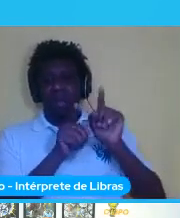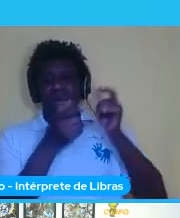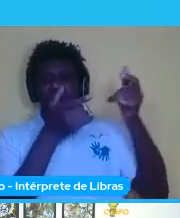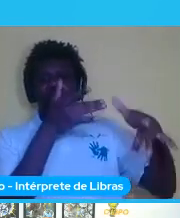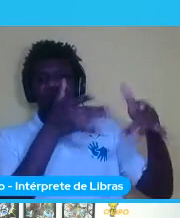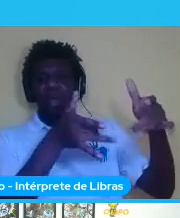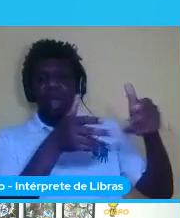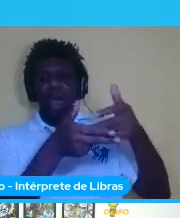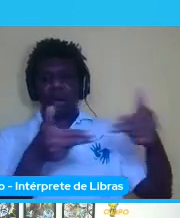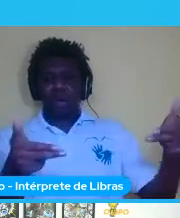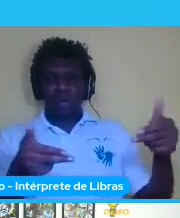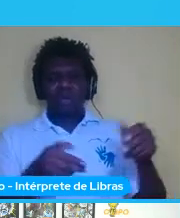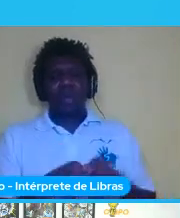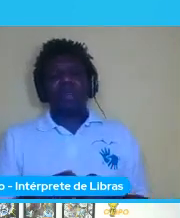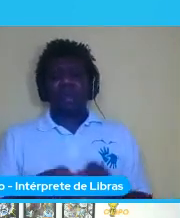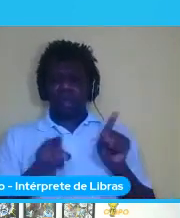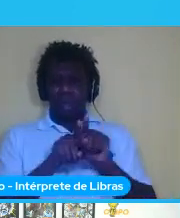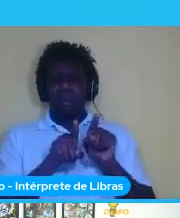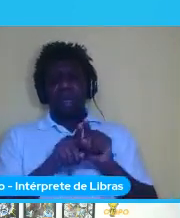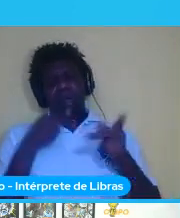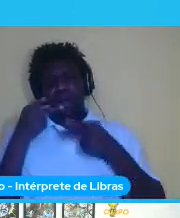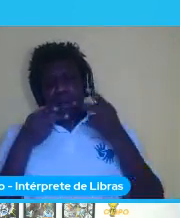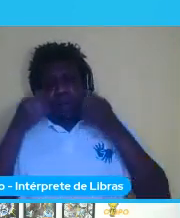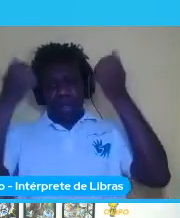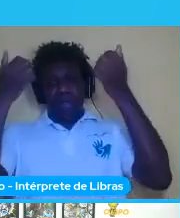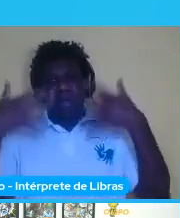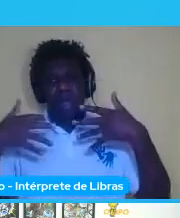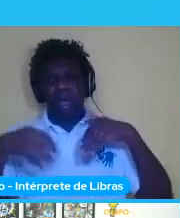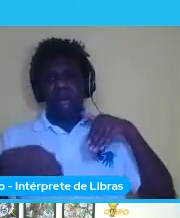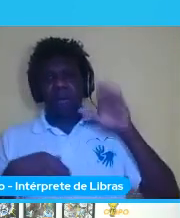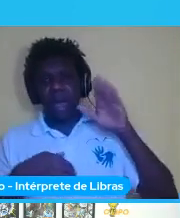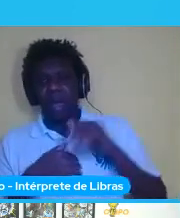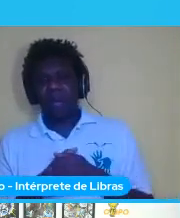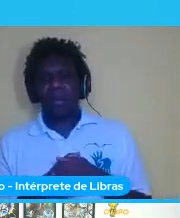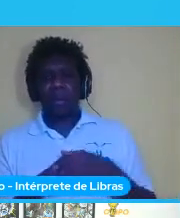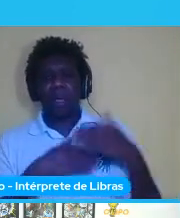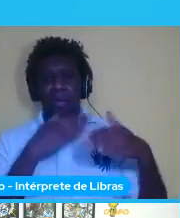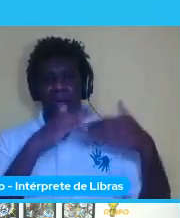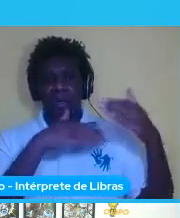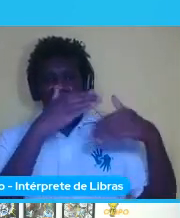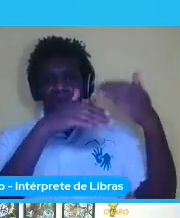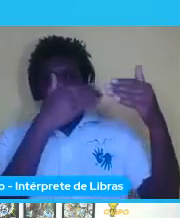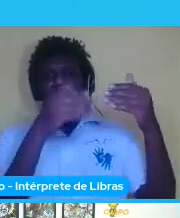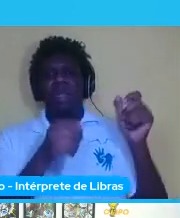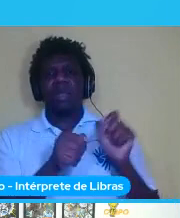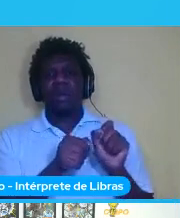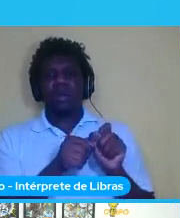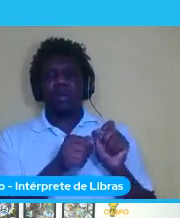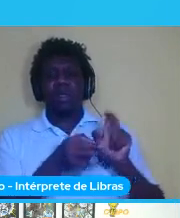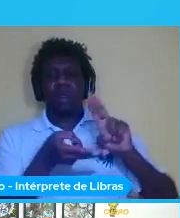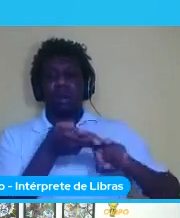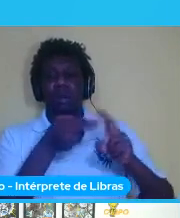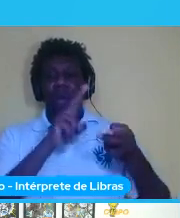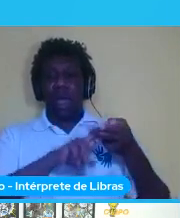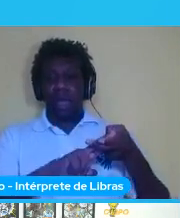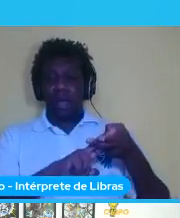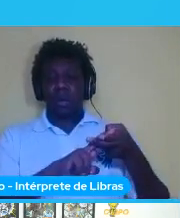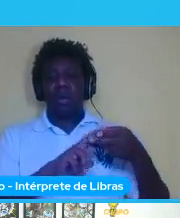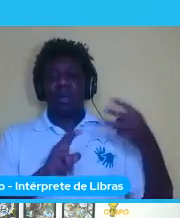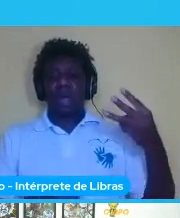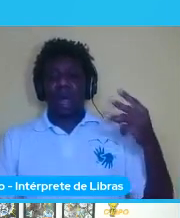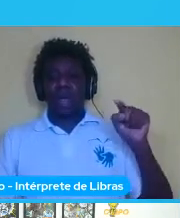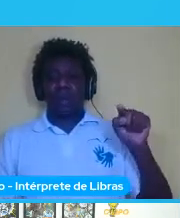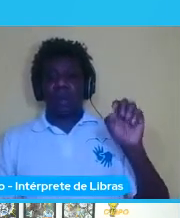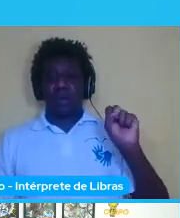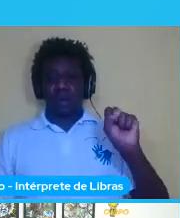aí gente já fala um pouquinho mais disso na parte de desenvolvimento eu já estou trabalhando com o Python 3.8 para